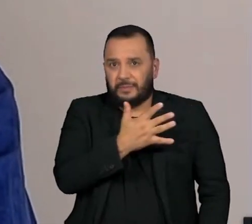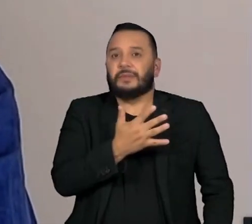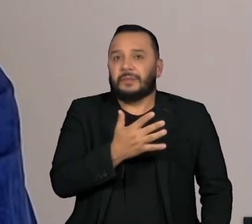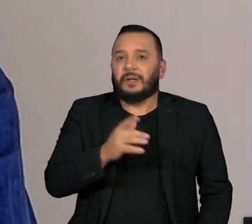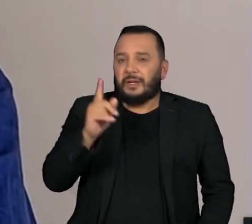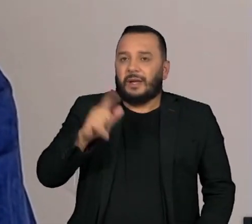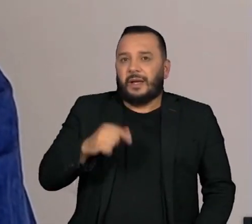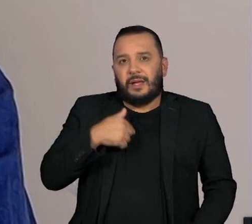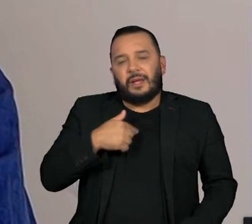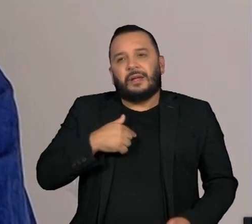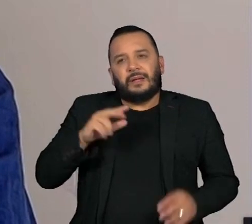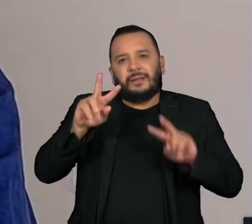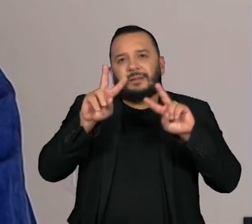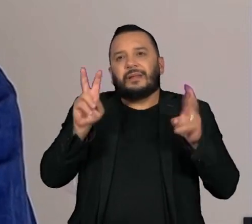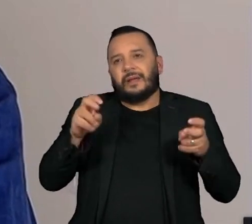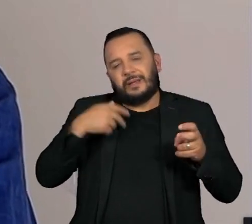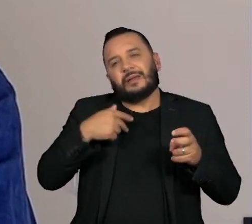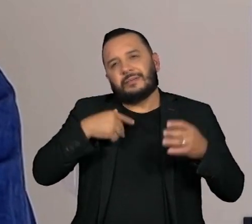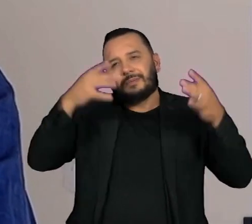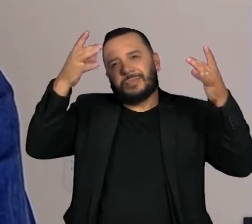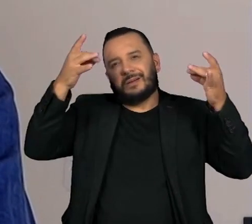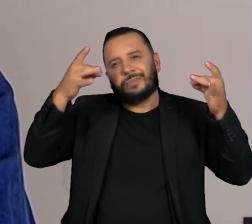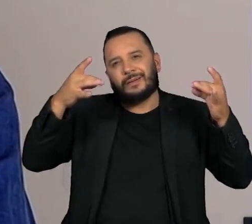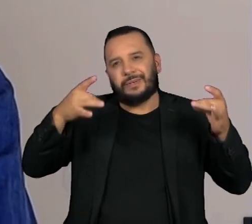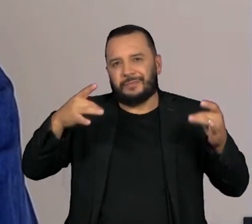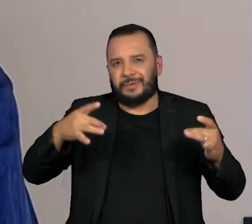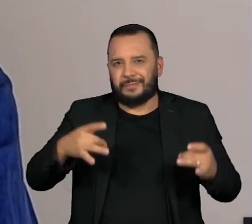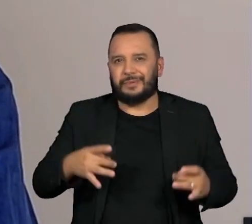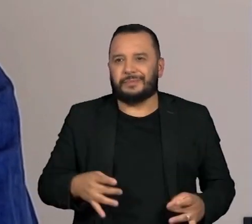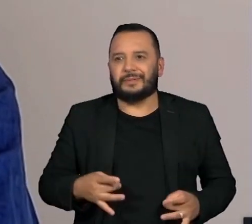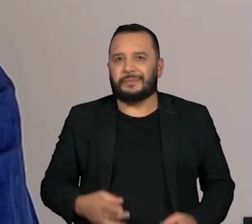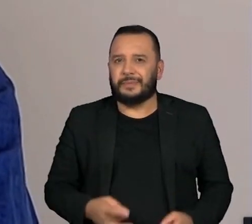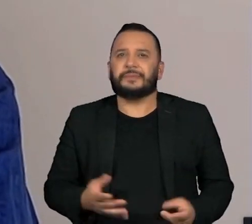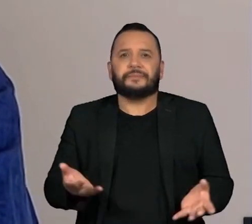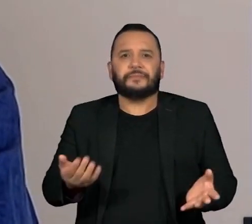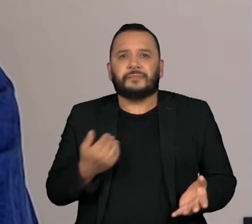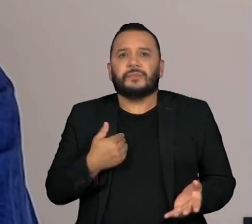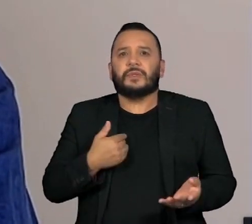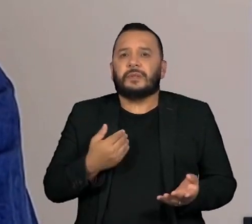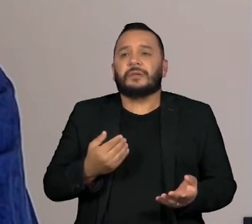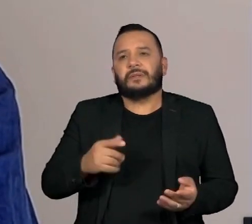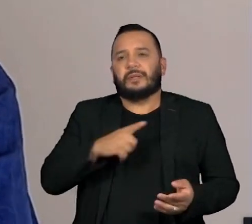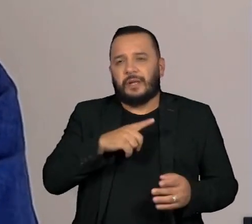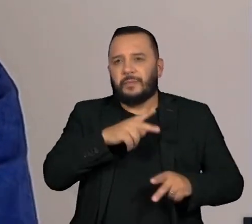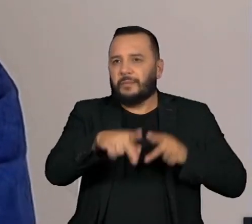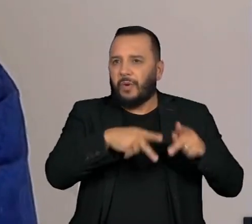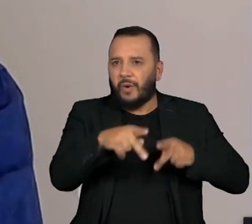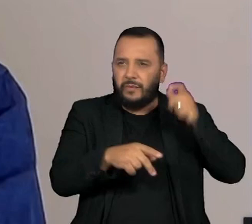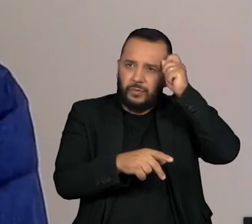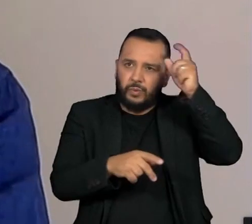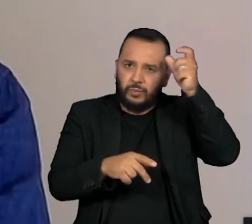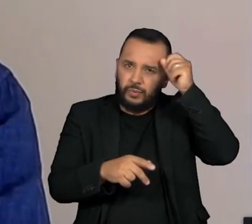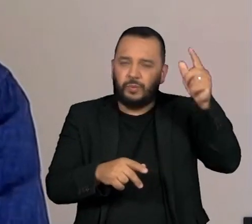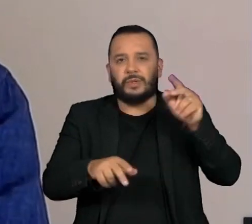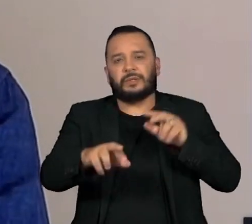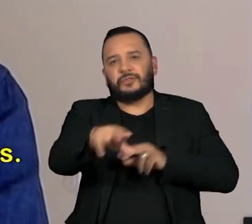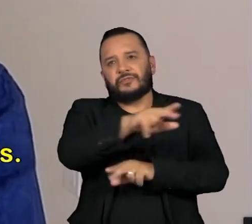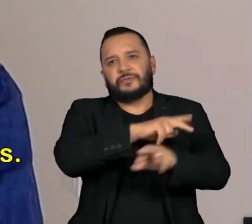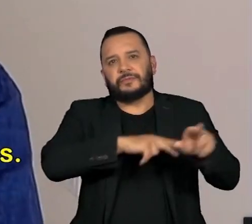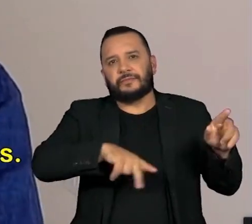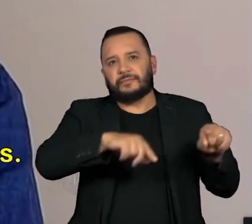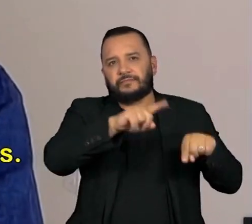os indígenas planteam um tema muito complexo, e é como convivir gente de diferentes culturas,